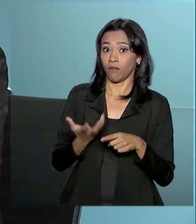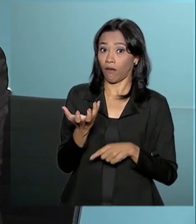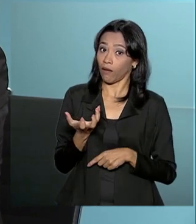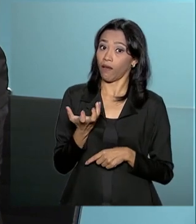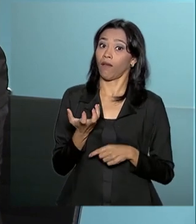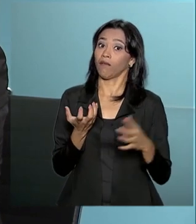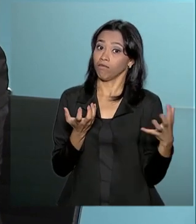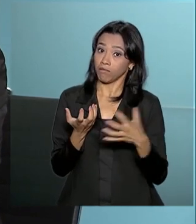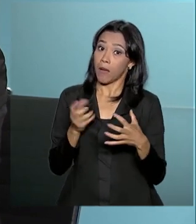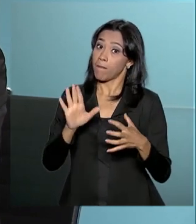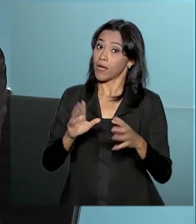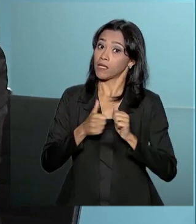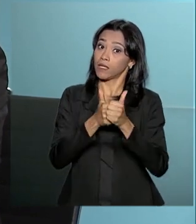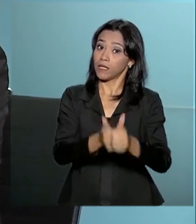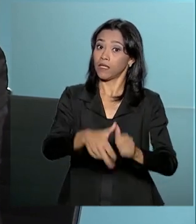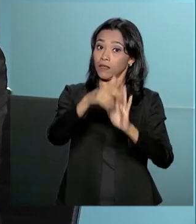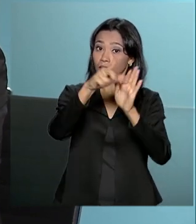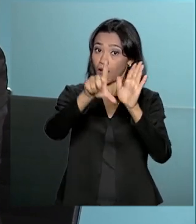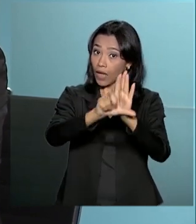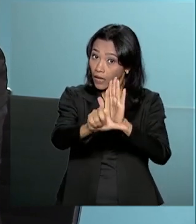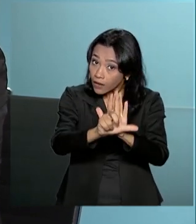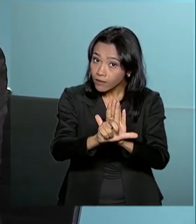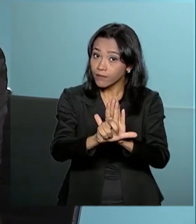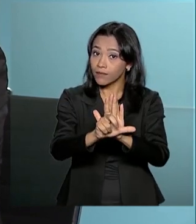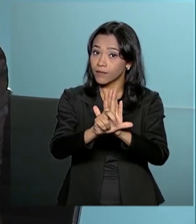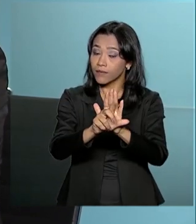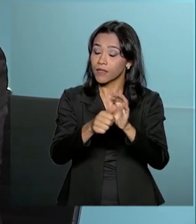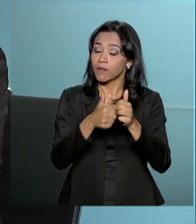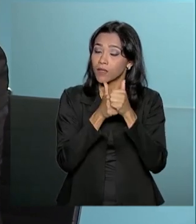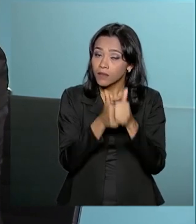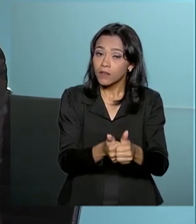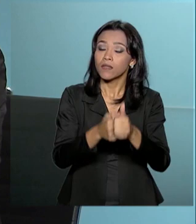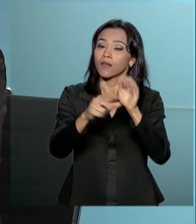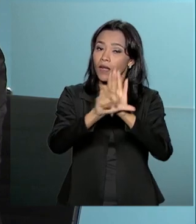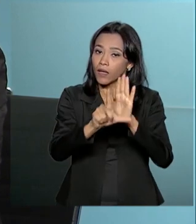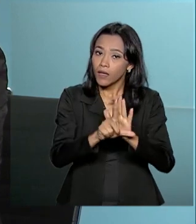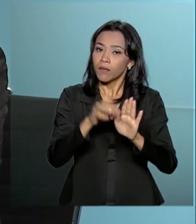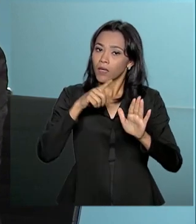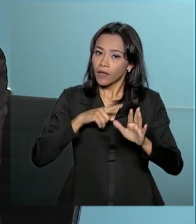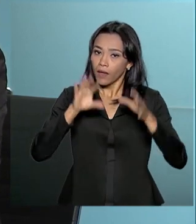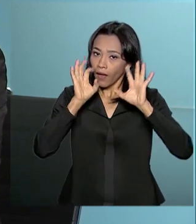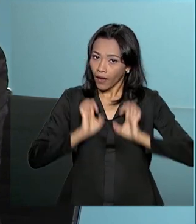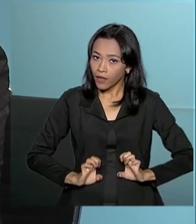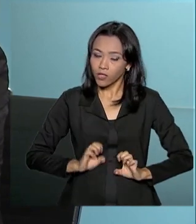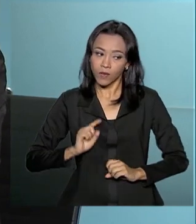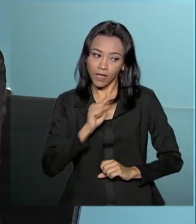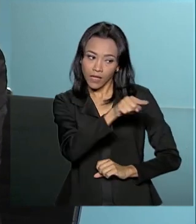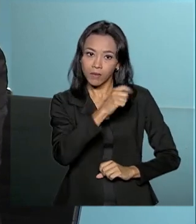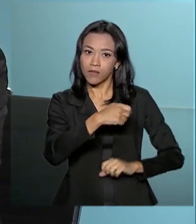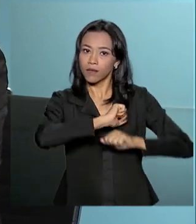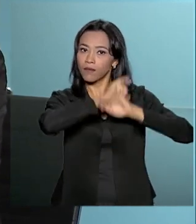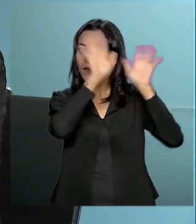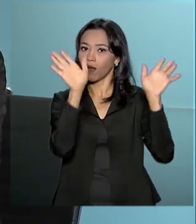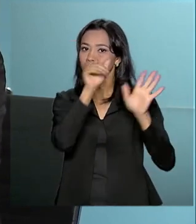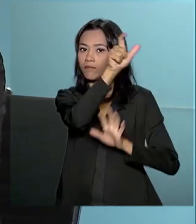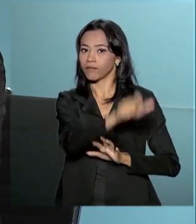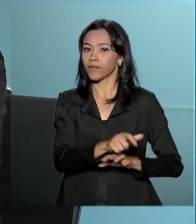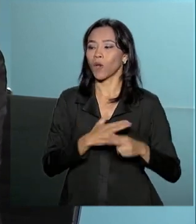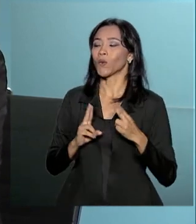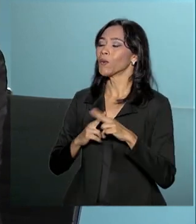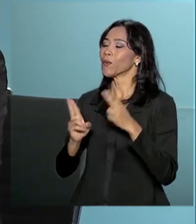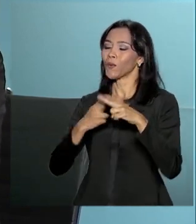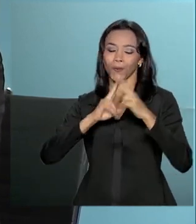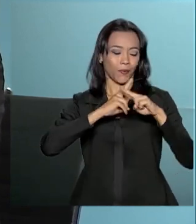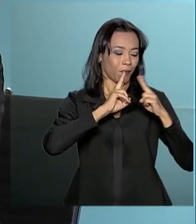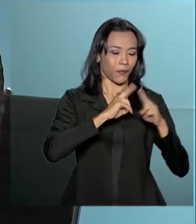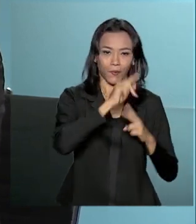legalidade. Mas isso, para ser legal, para ser ético, ele tem que ser transparente. Então, o a gente vai permitir é o